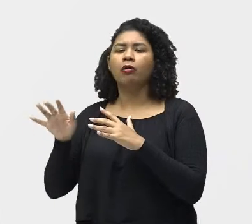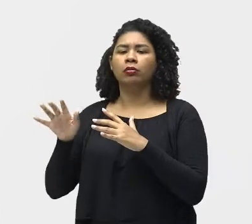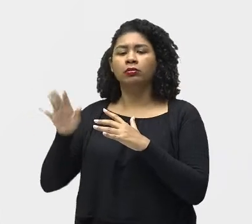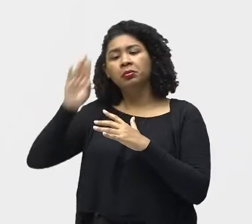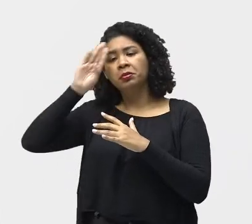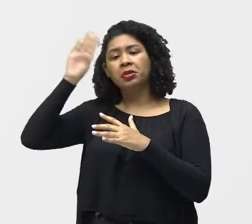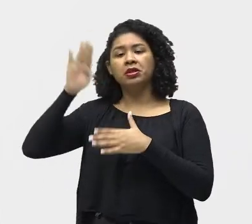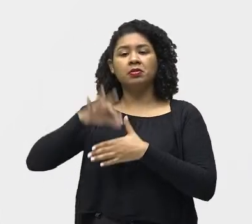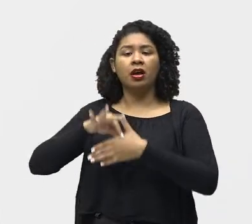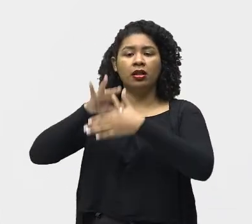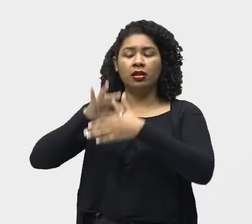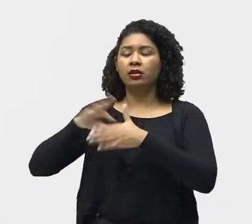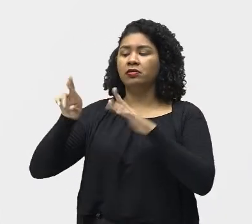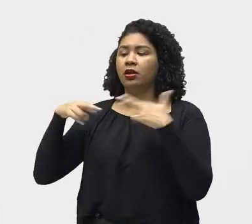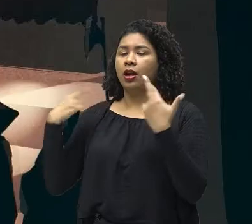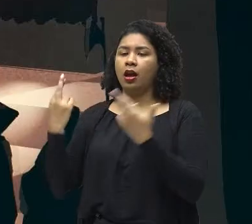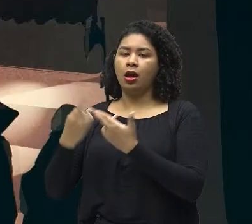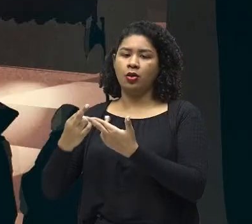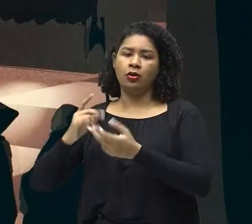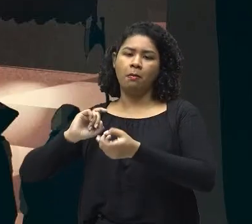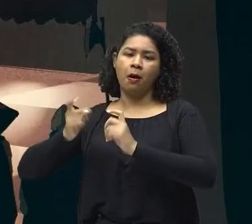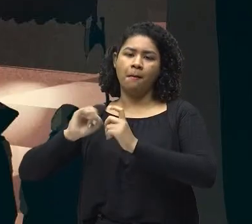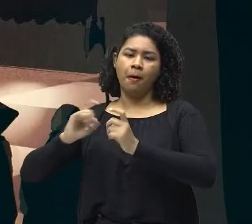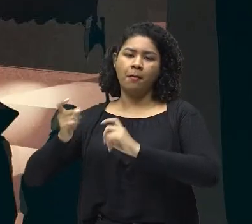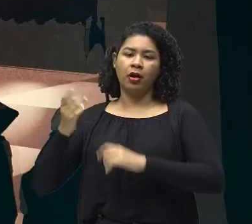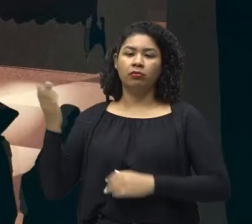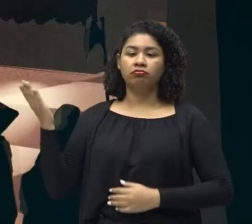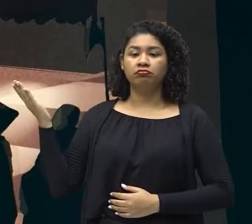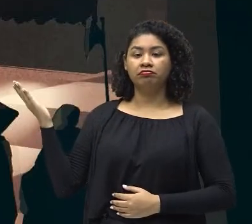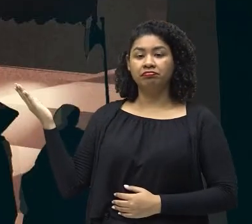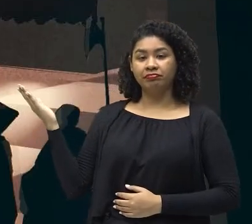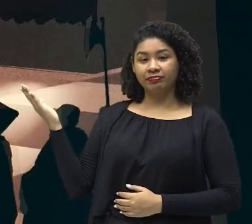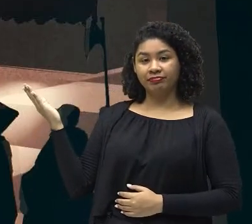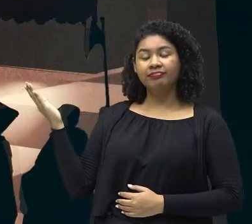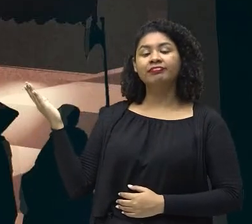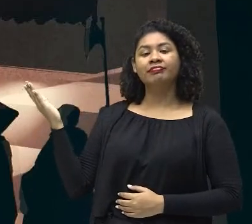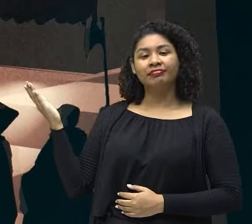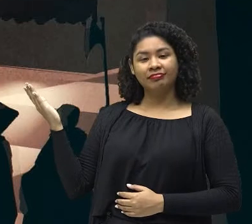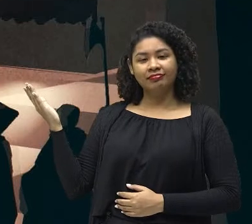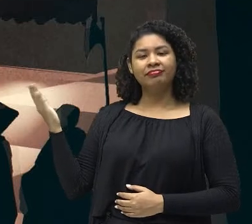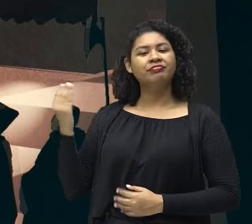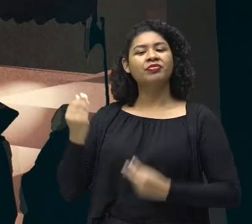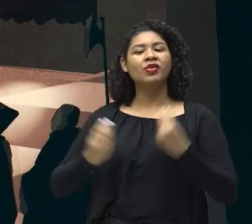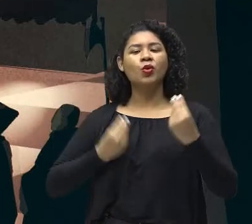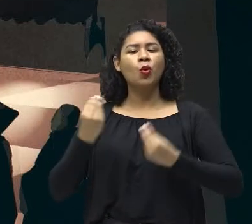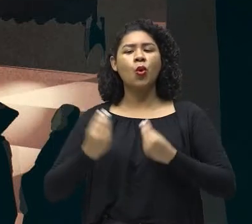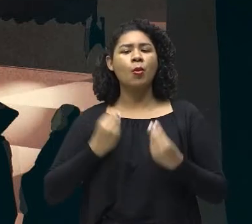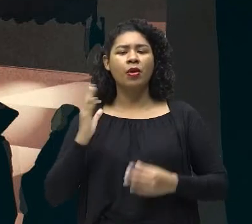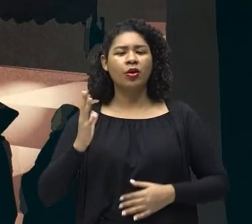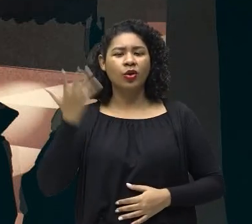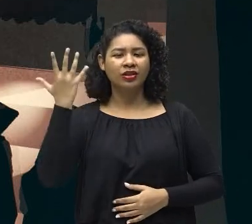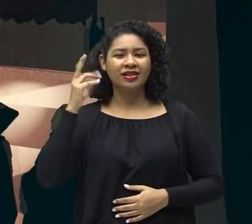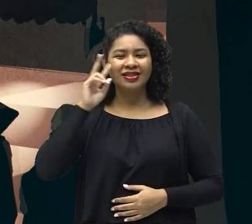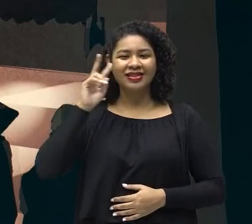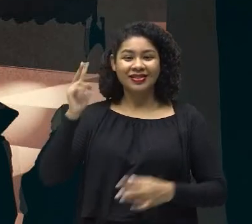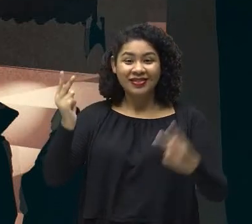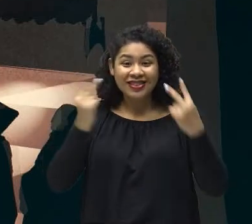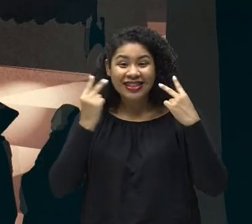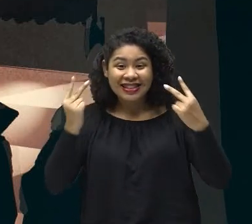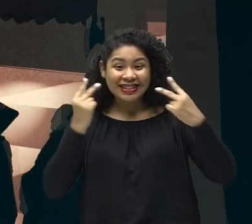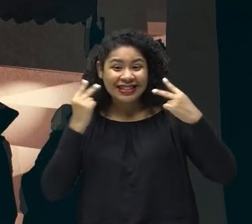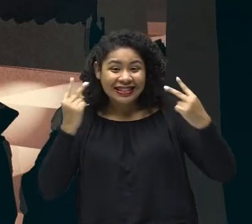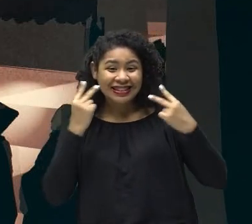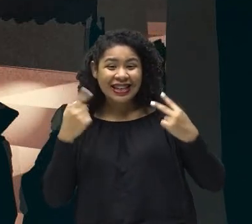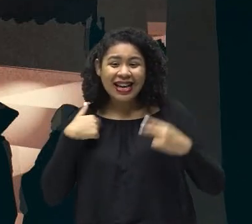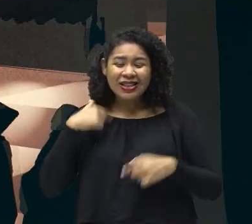retomar aqui, Uma imagem interna De como aconteceu esse concílio. Está aqui, está me vendo aqui? Aqui no fundo,